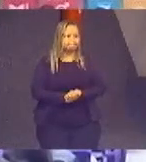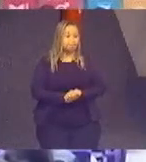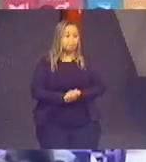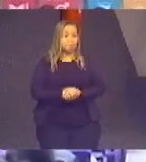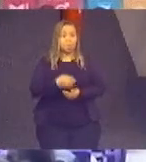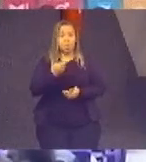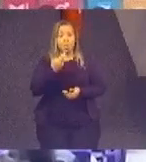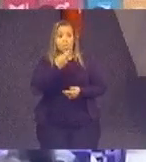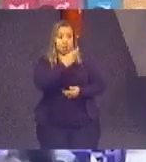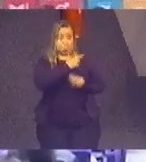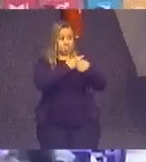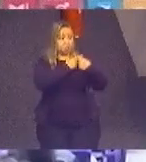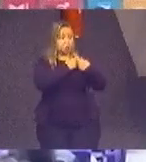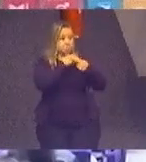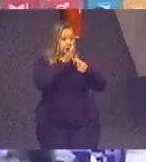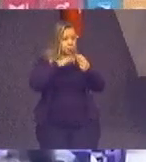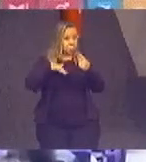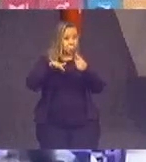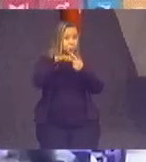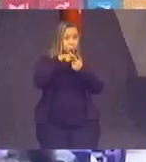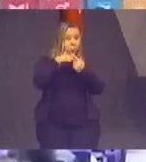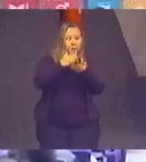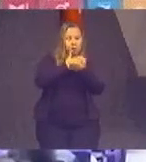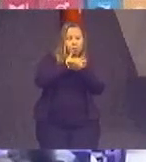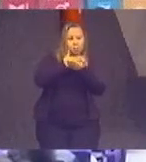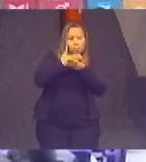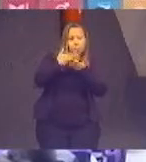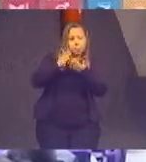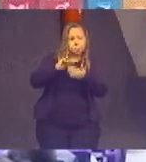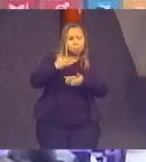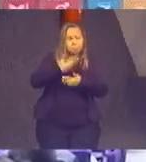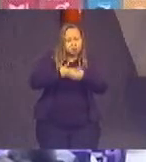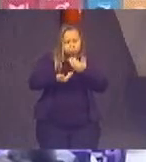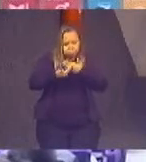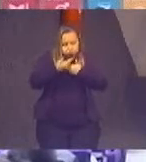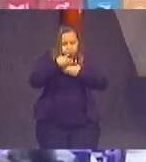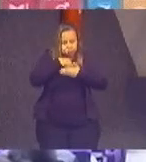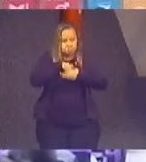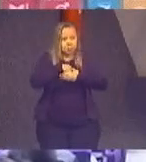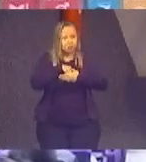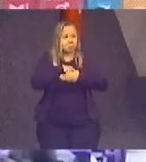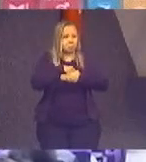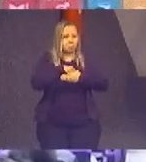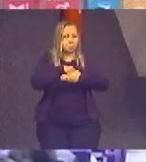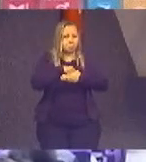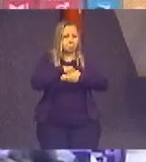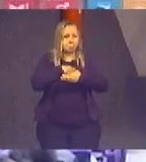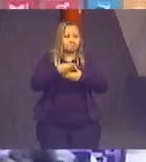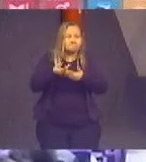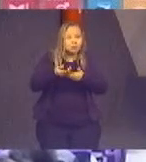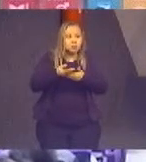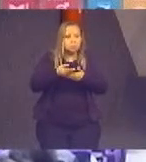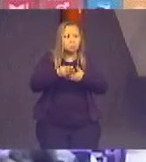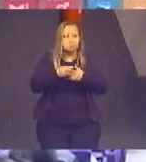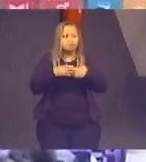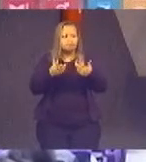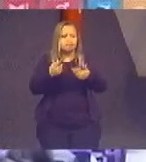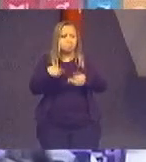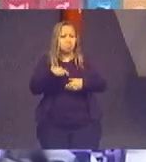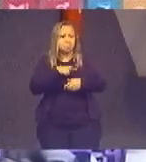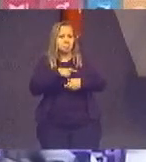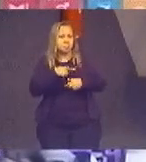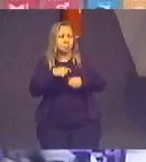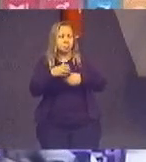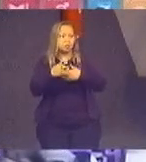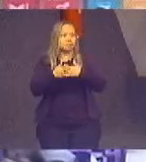Responsabilidade social, ela começa do nosso interior. O fato de sermos obreiros do direito,